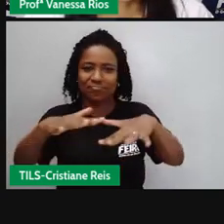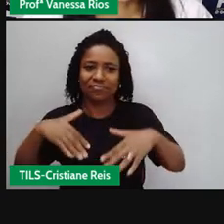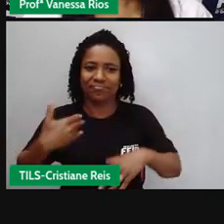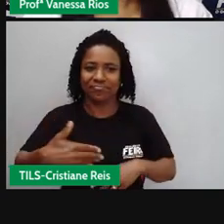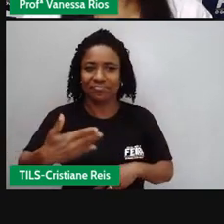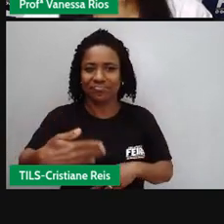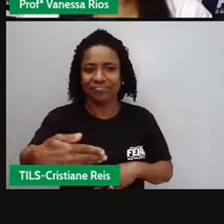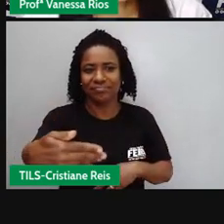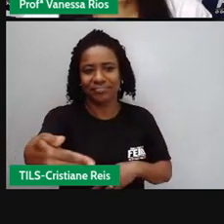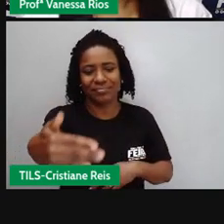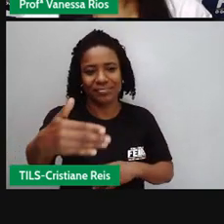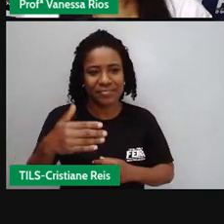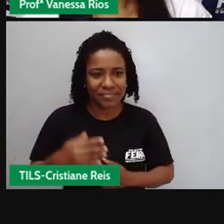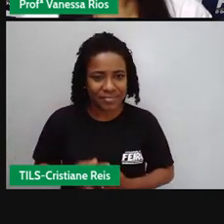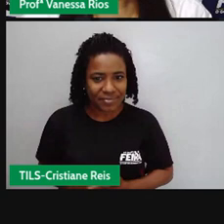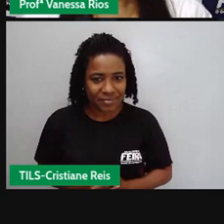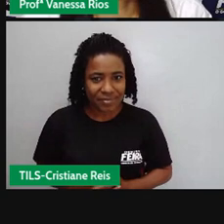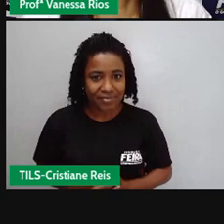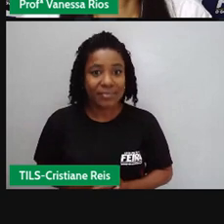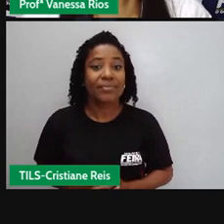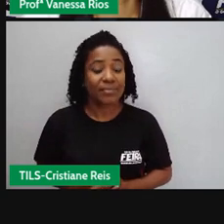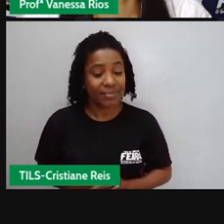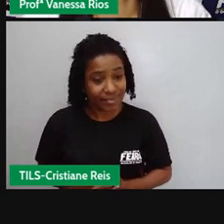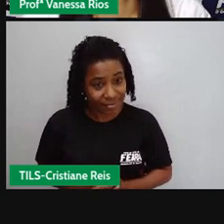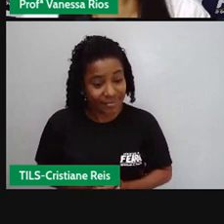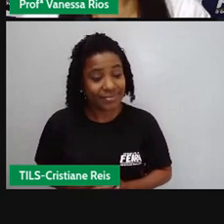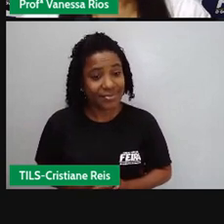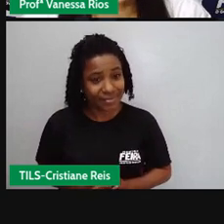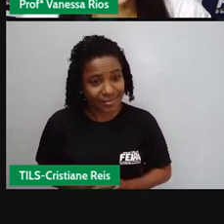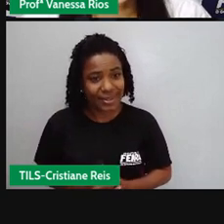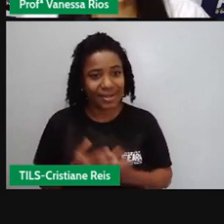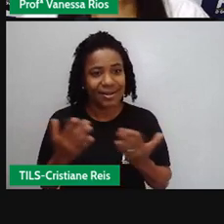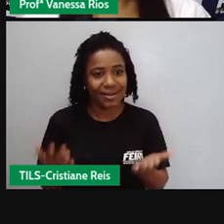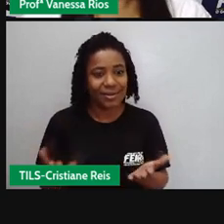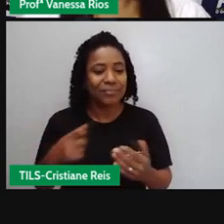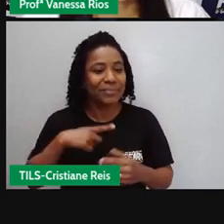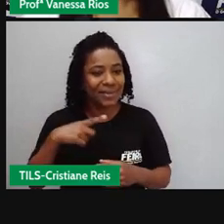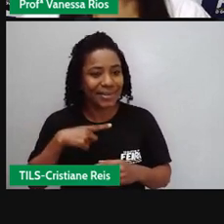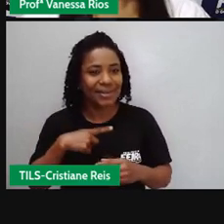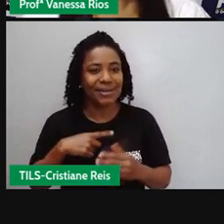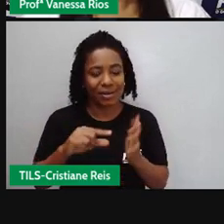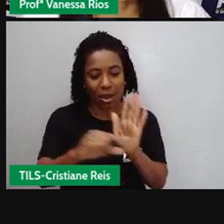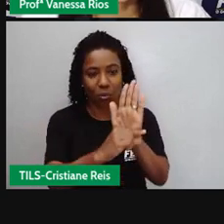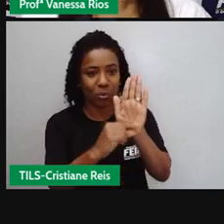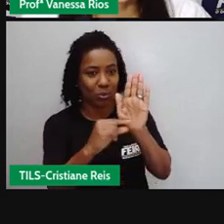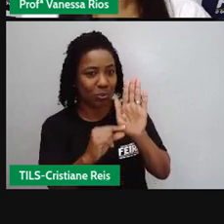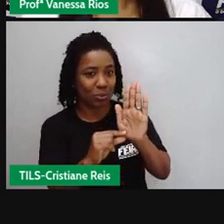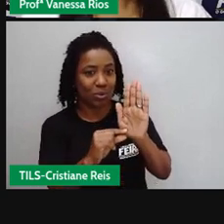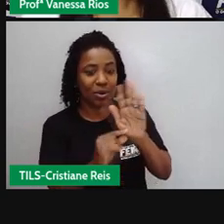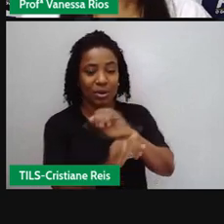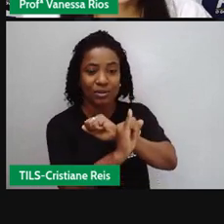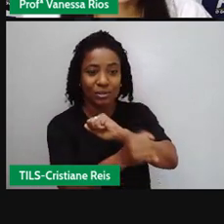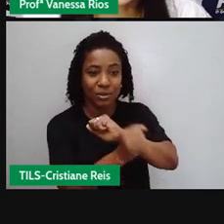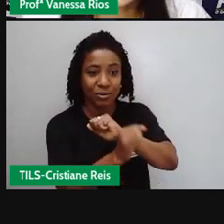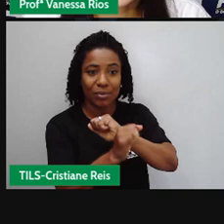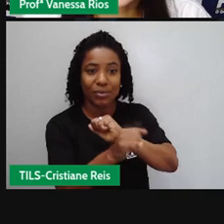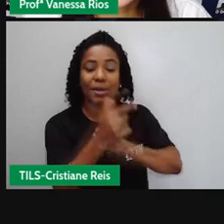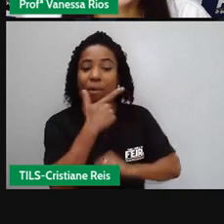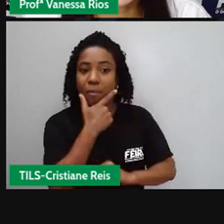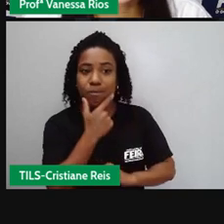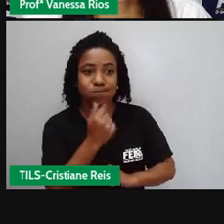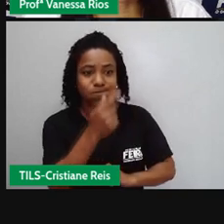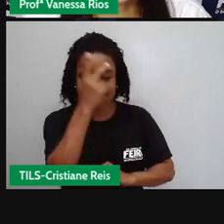E aí existem alguns cronistas muito importantes, né, no Brasil. Dentre os primeiros